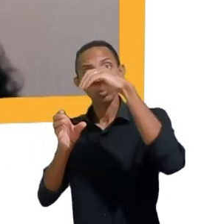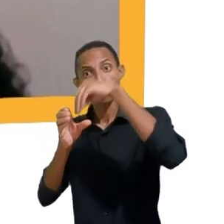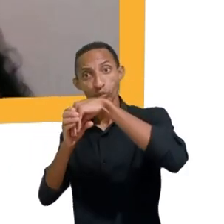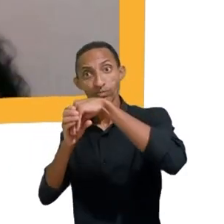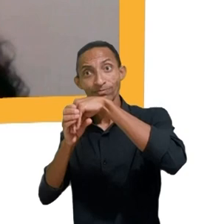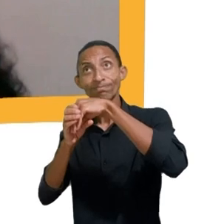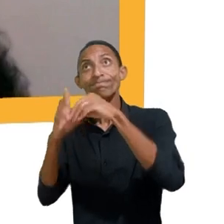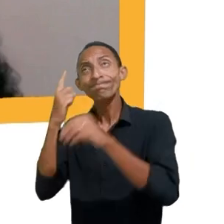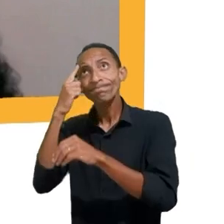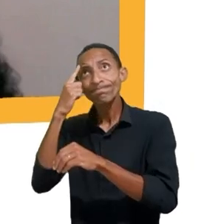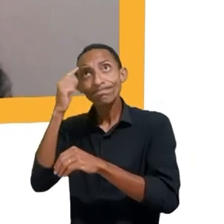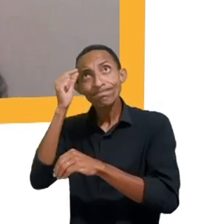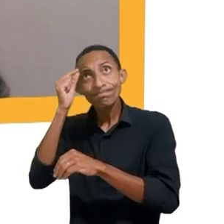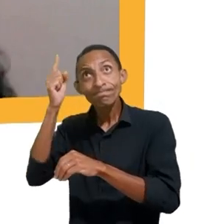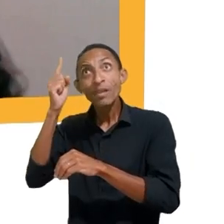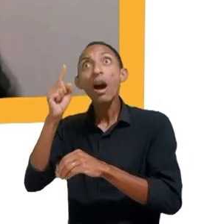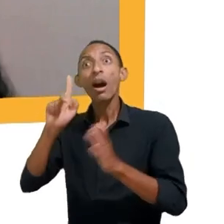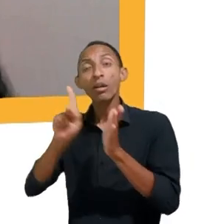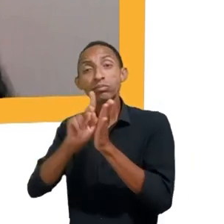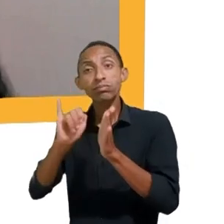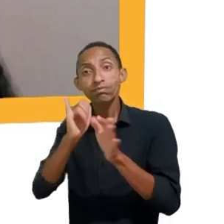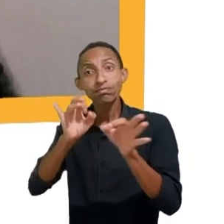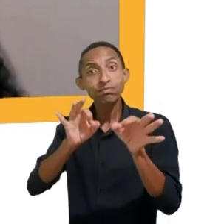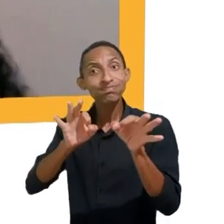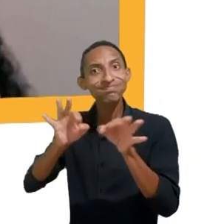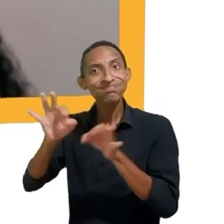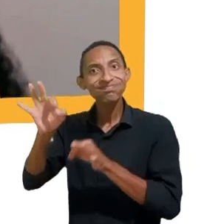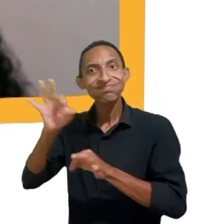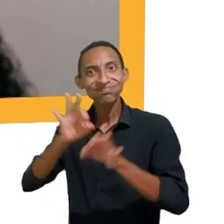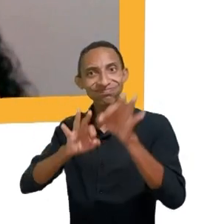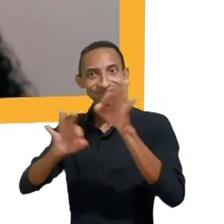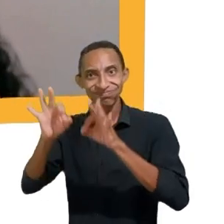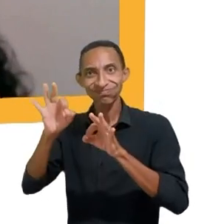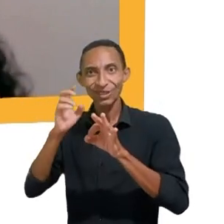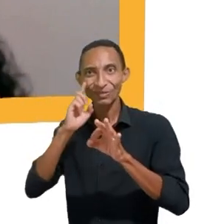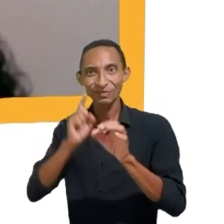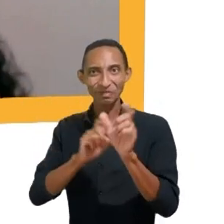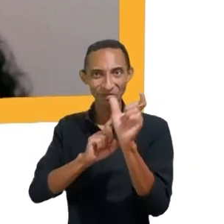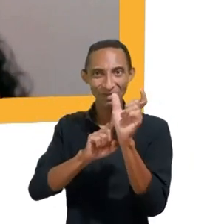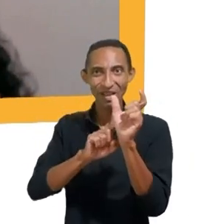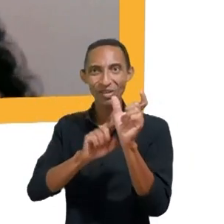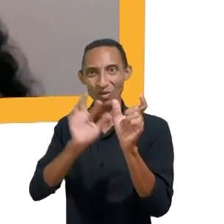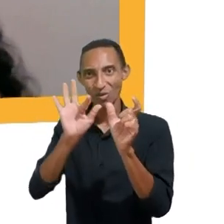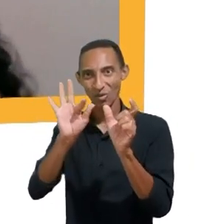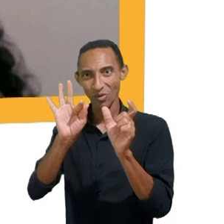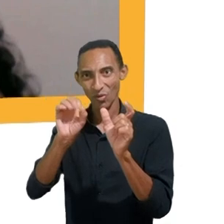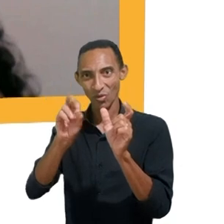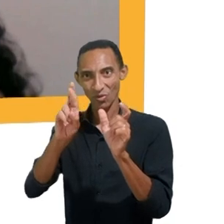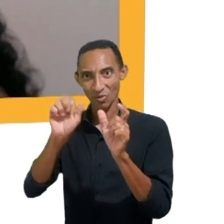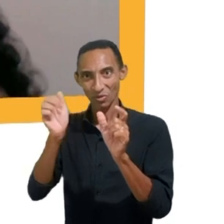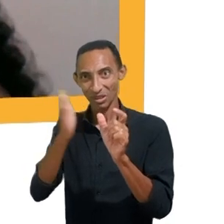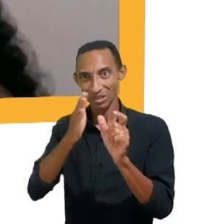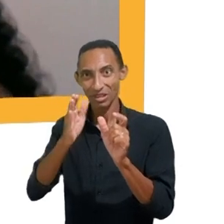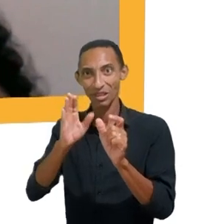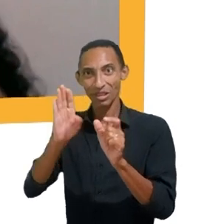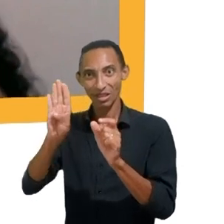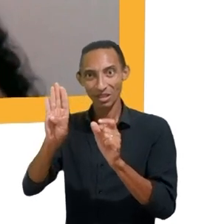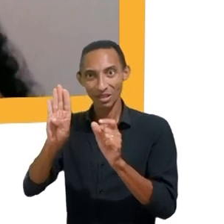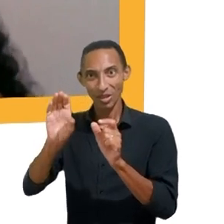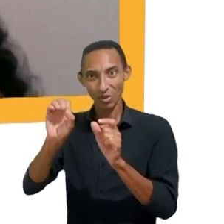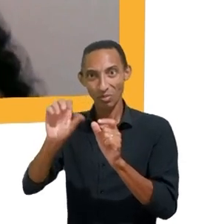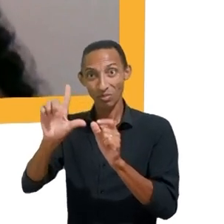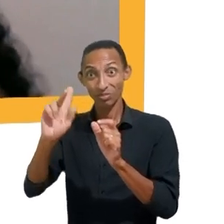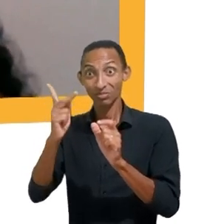um projeto e aí veio fora da bolha dentro do fora da bolha a gente ouviu diversas histórias